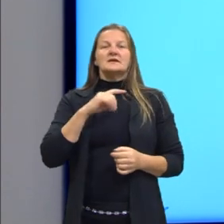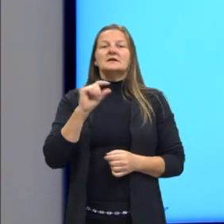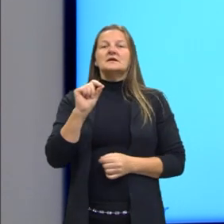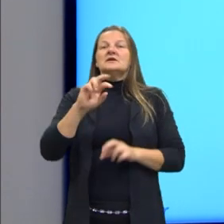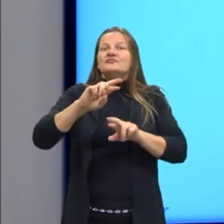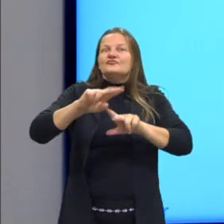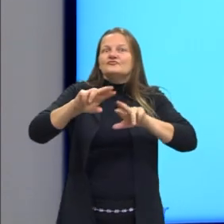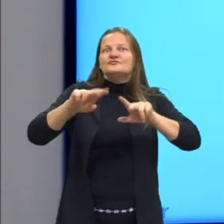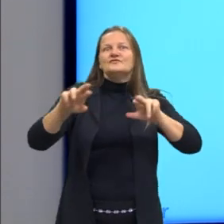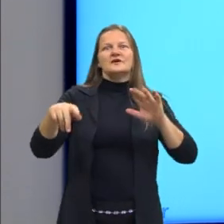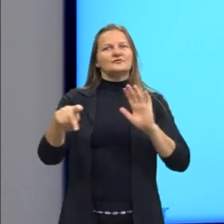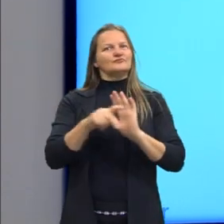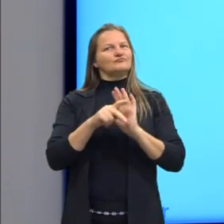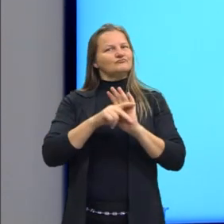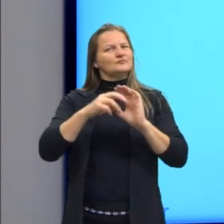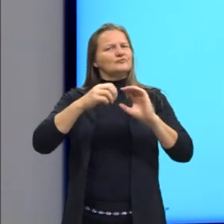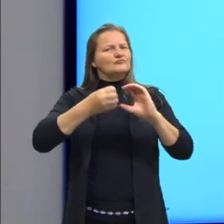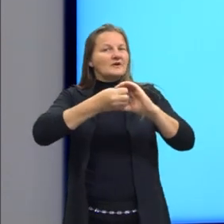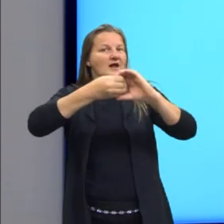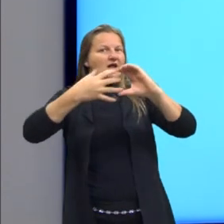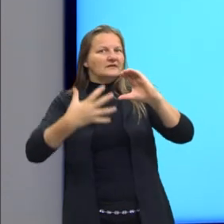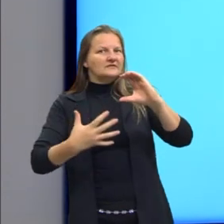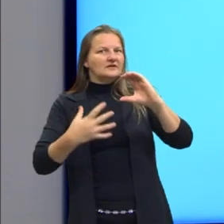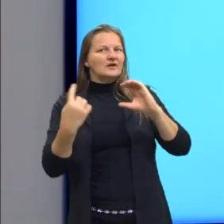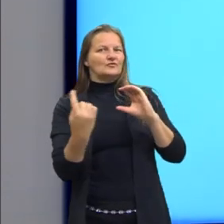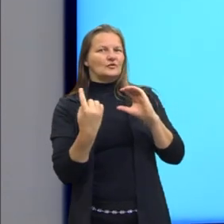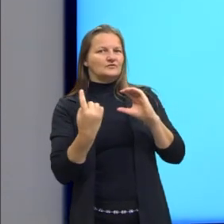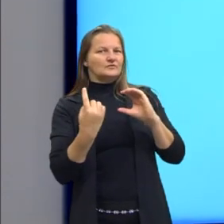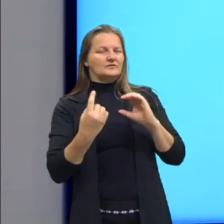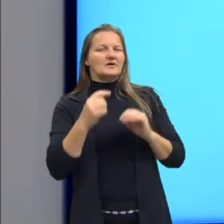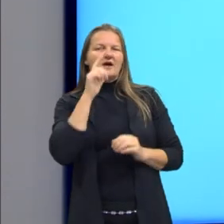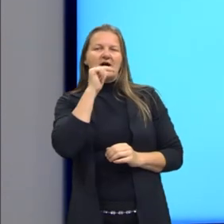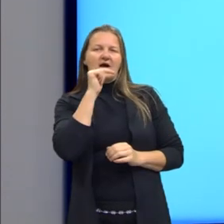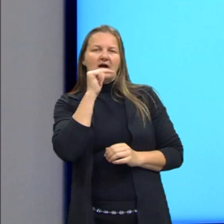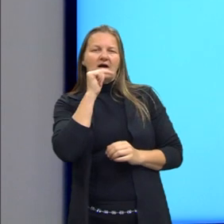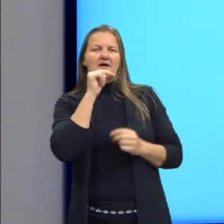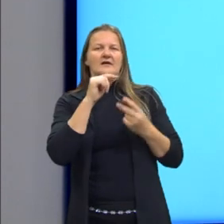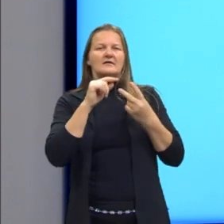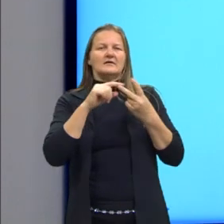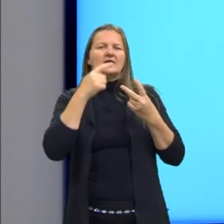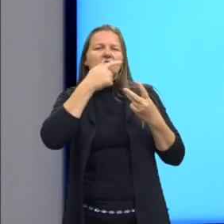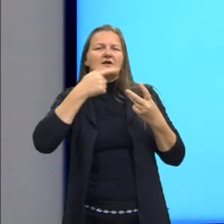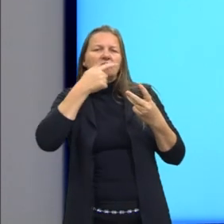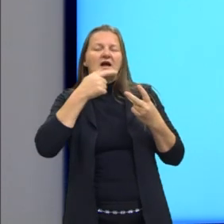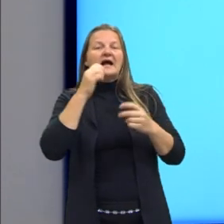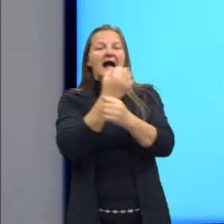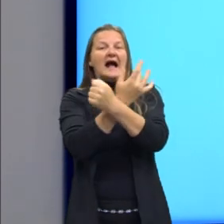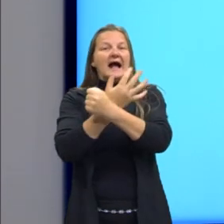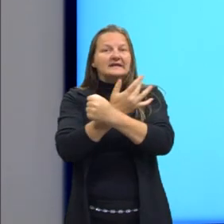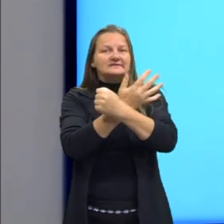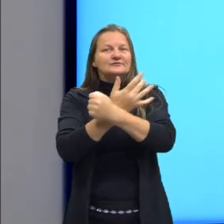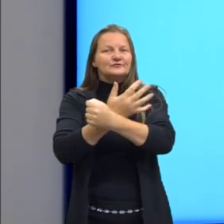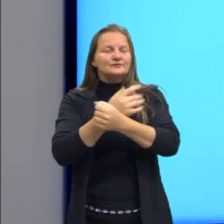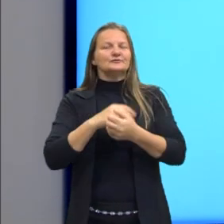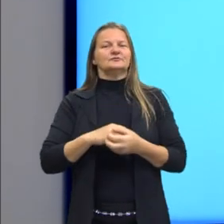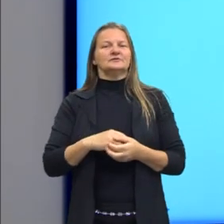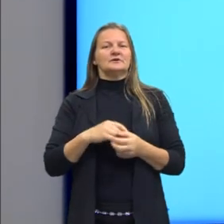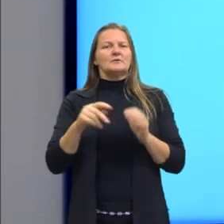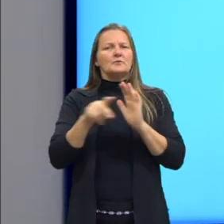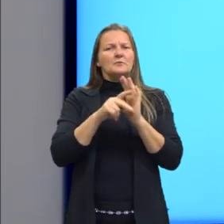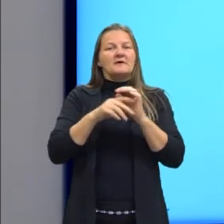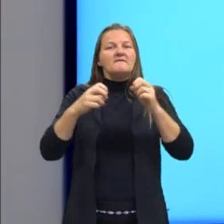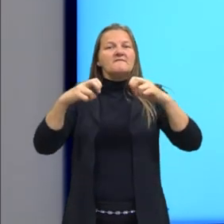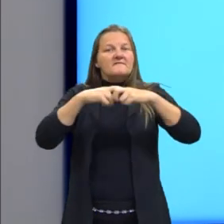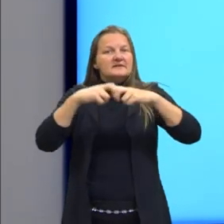diversas propriedades isoladas. A água, a glicose, possuem propriedades químicas, propriedades